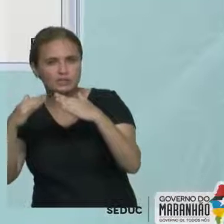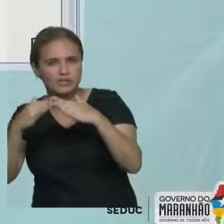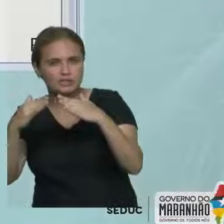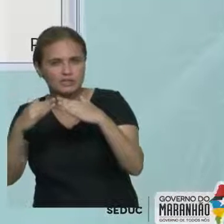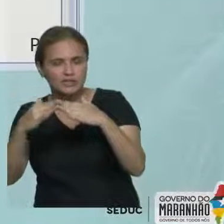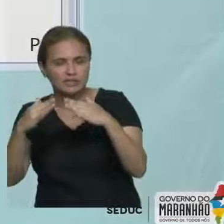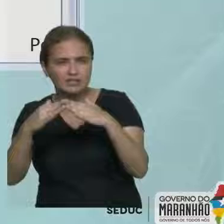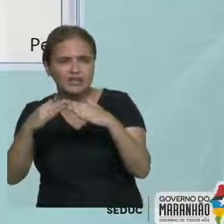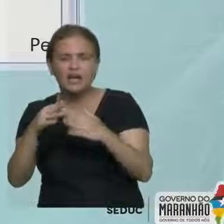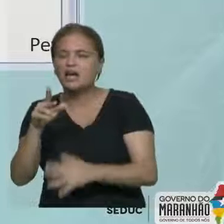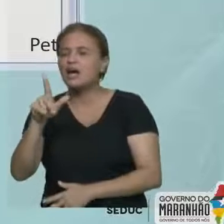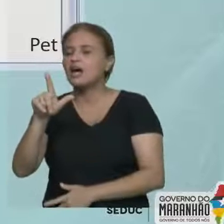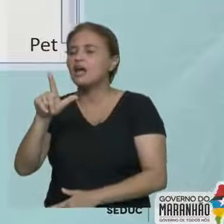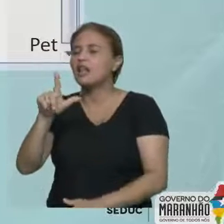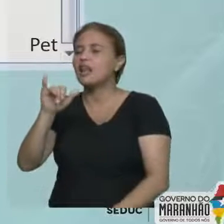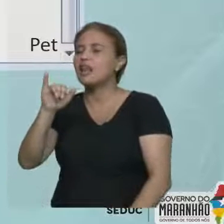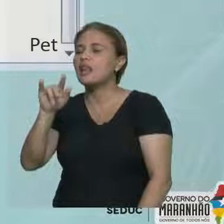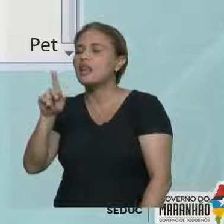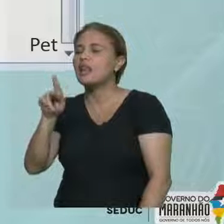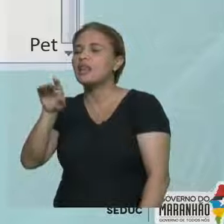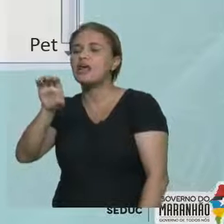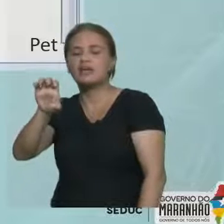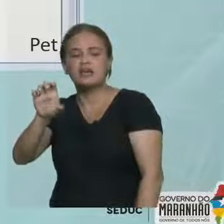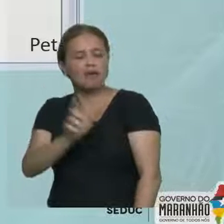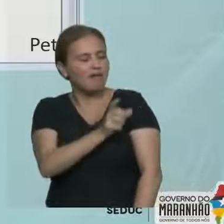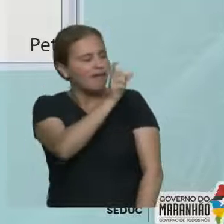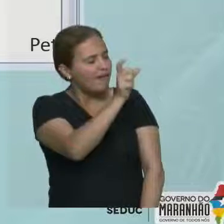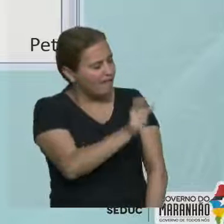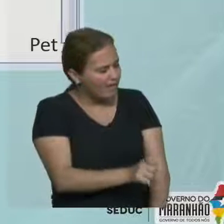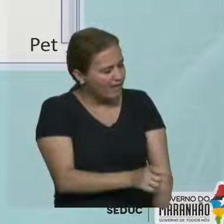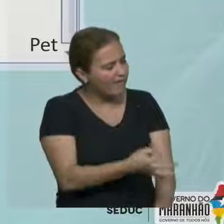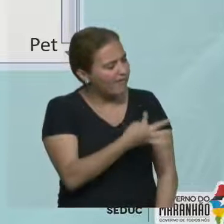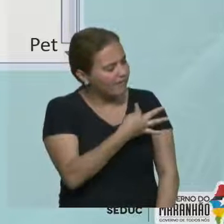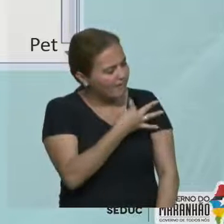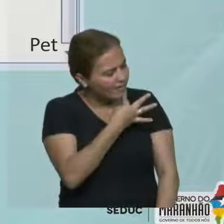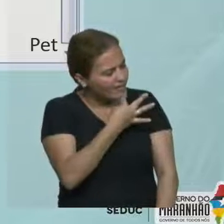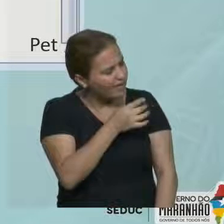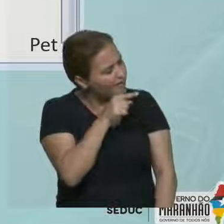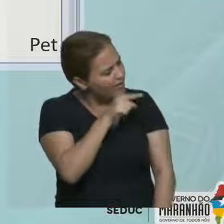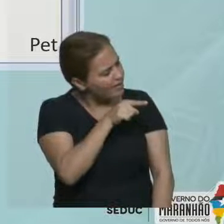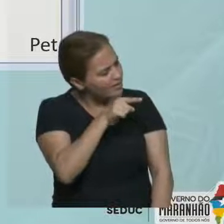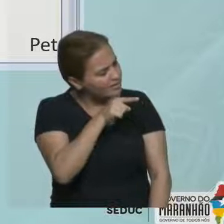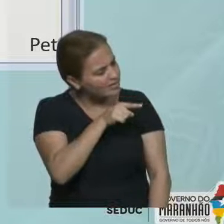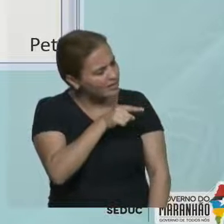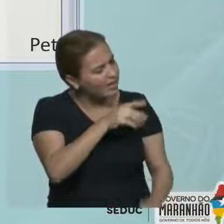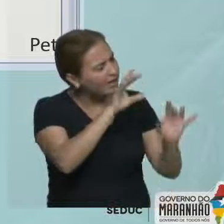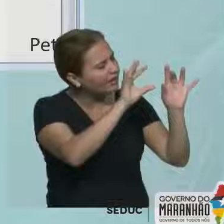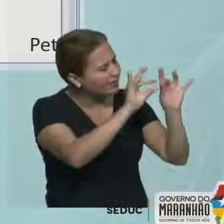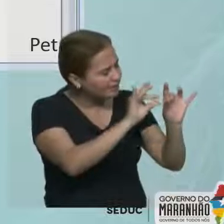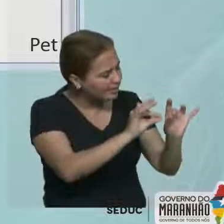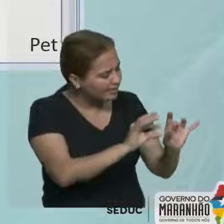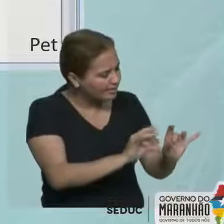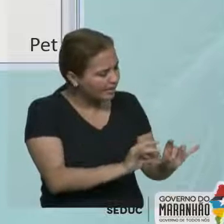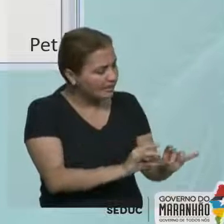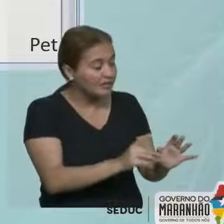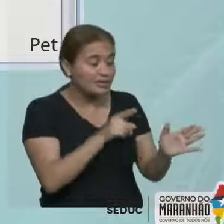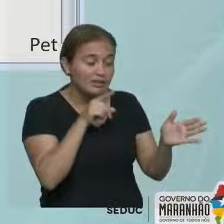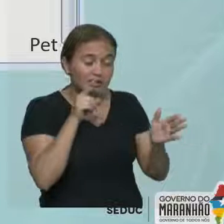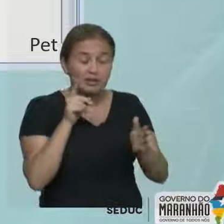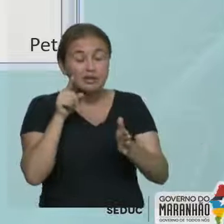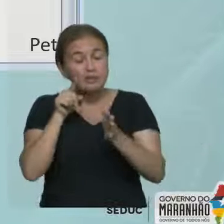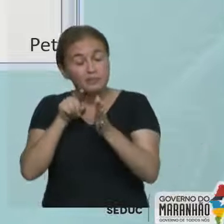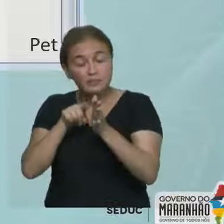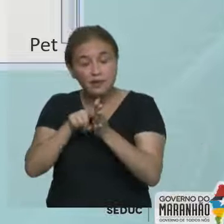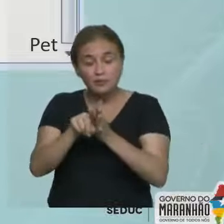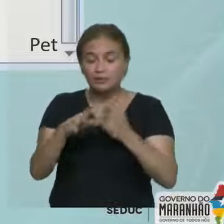I'd like, é a mesma coisa que I would like. Eu gostaria de saber sobre você, né? So, what do you look like? Essa pergunta, a gente,